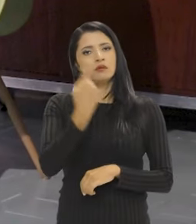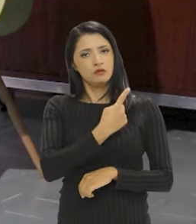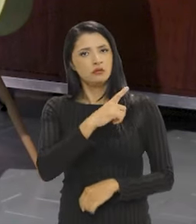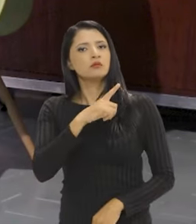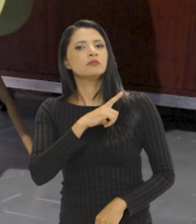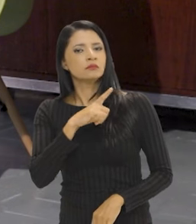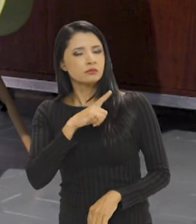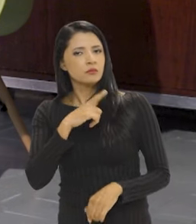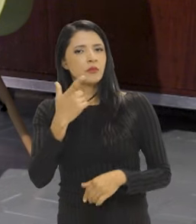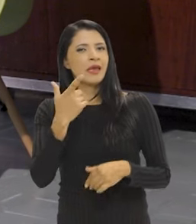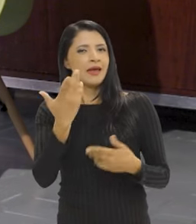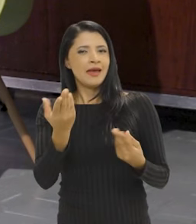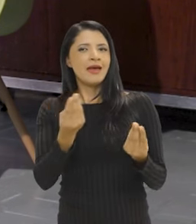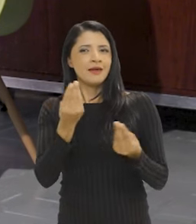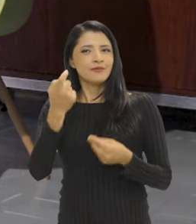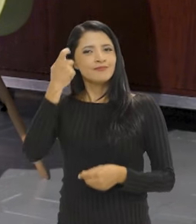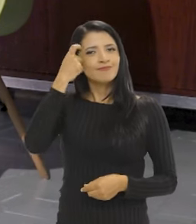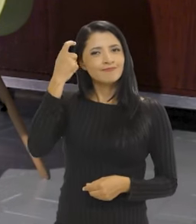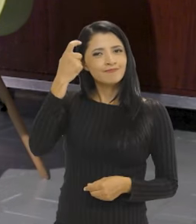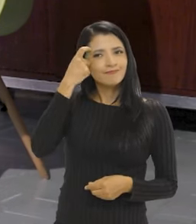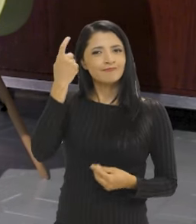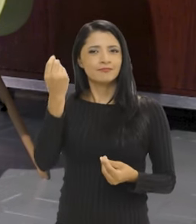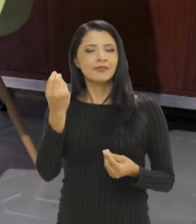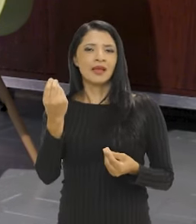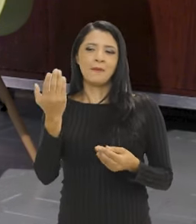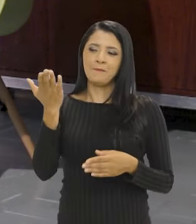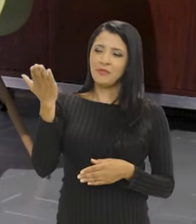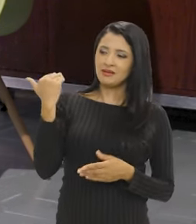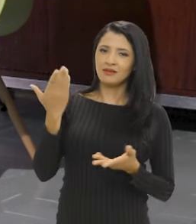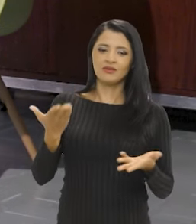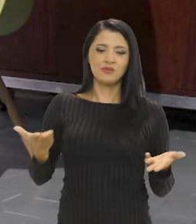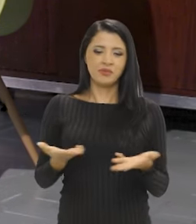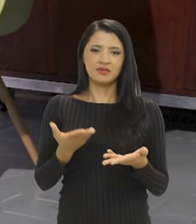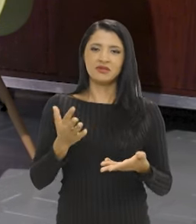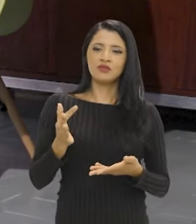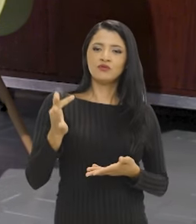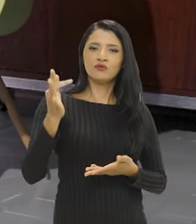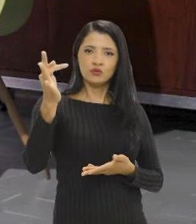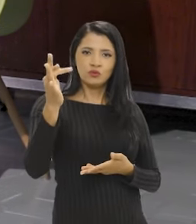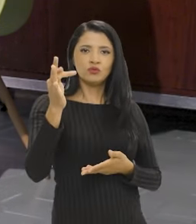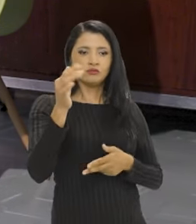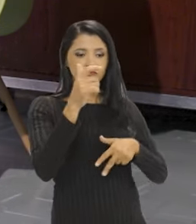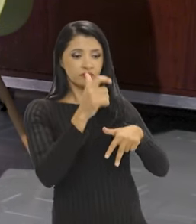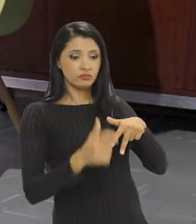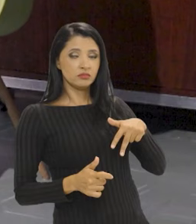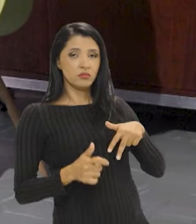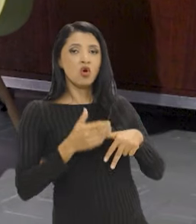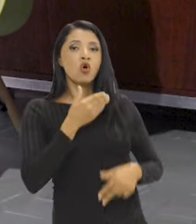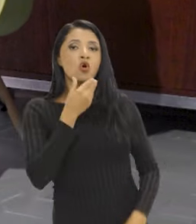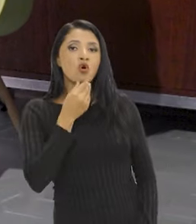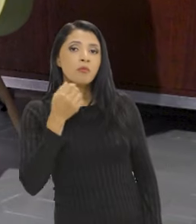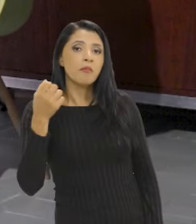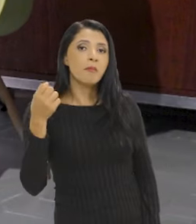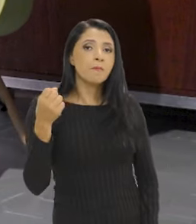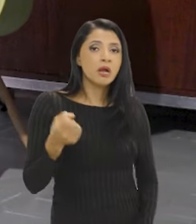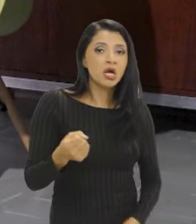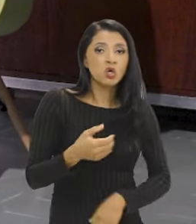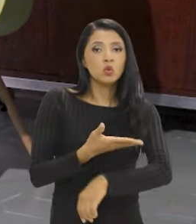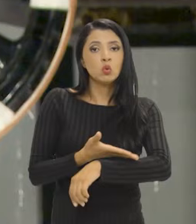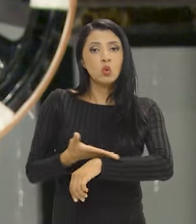sido identitários, na medida em que a gente pensa passado, presente e futuro tendo a figura de homens brancos,